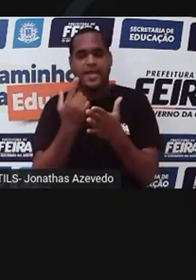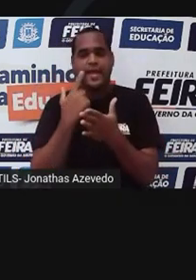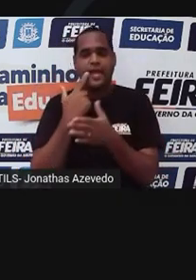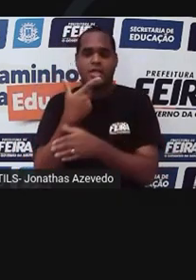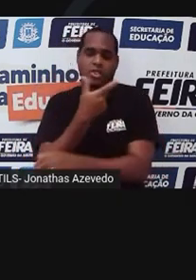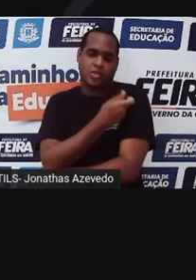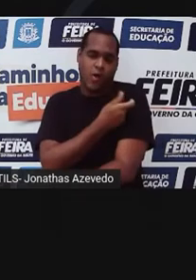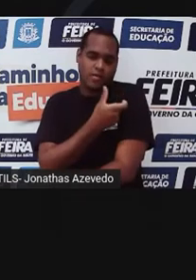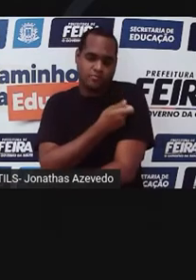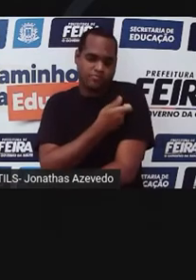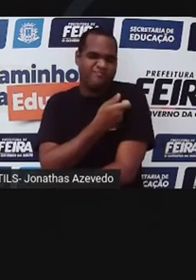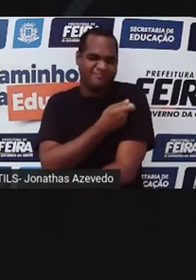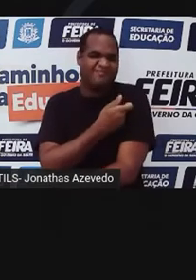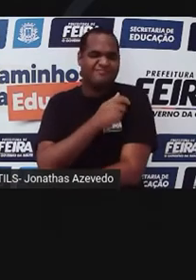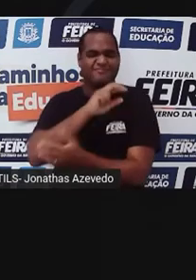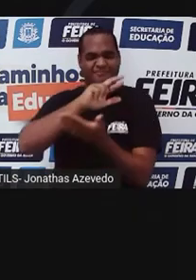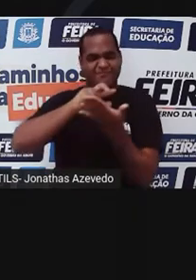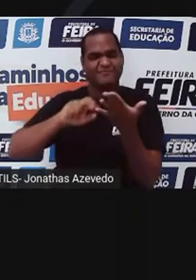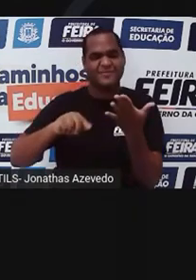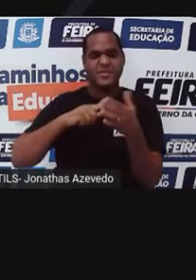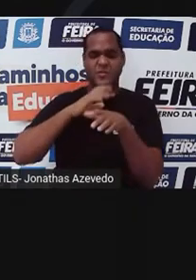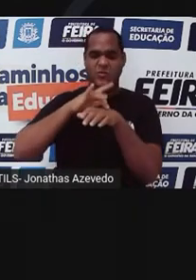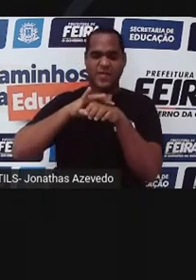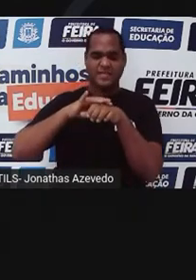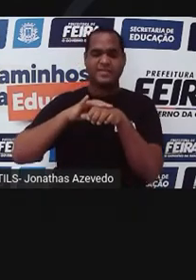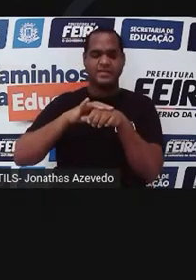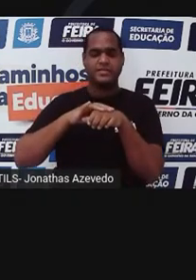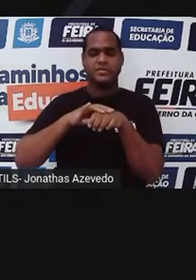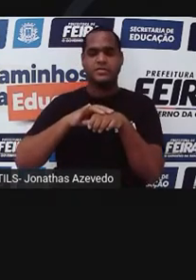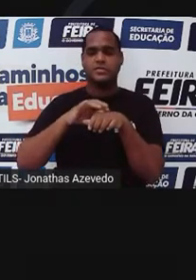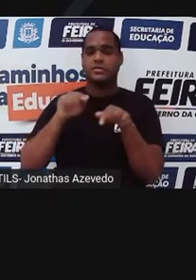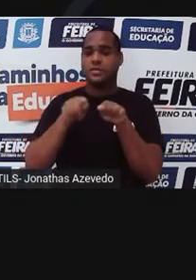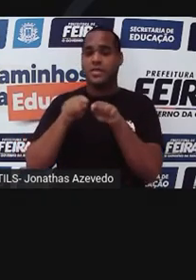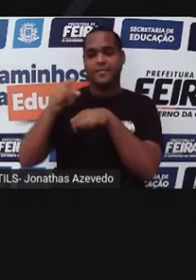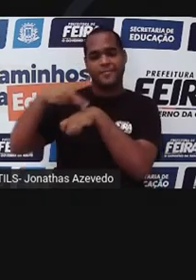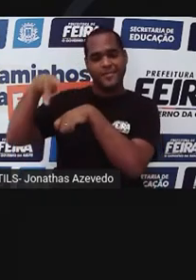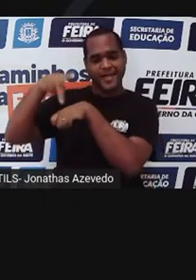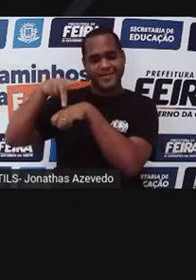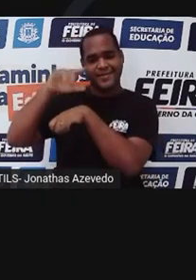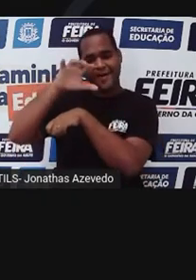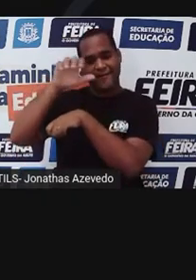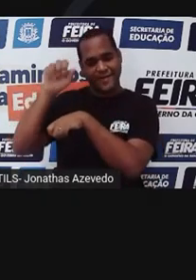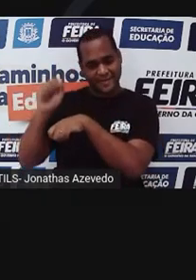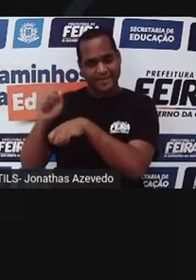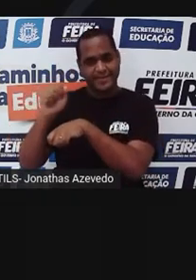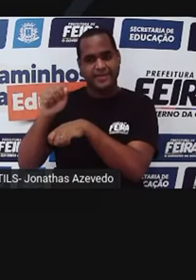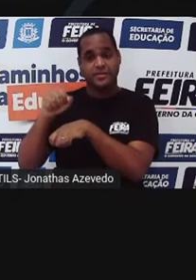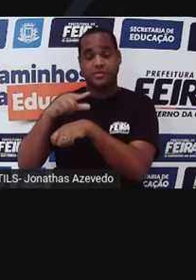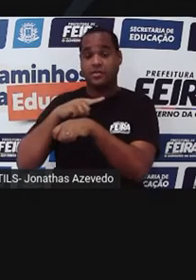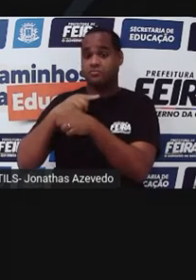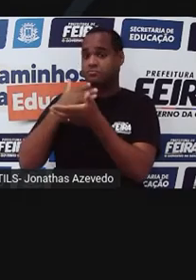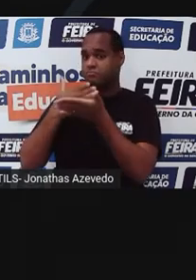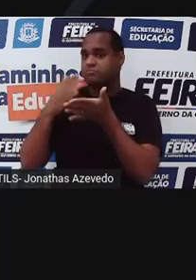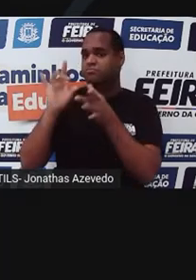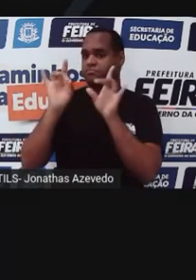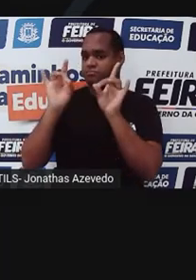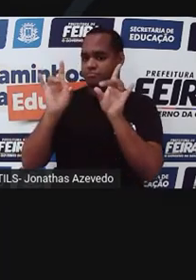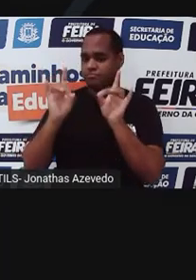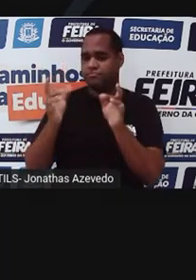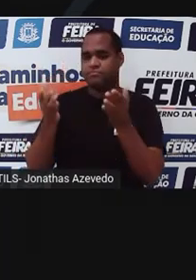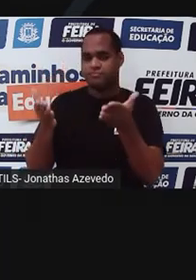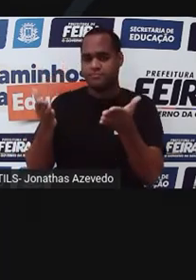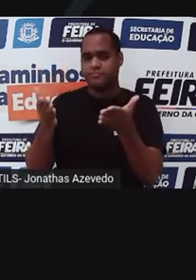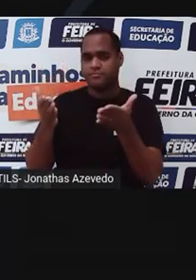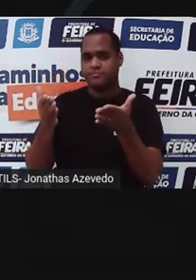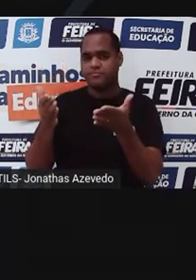injetáveis e apareceu na África, no Haiti especialmente também, porque no